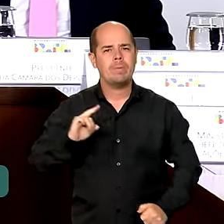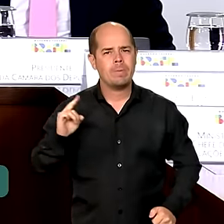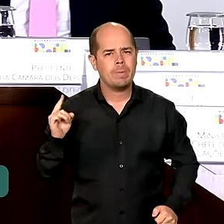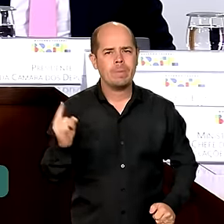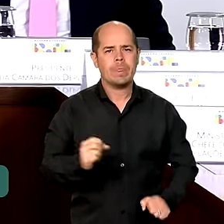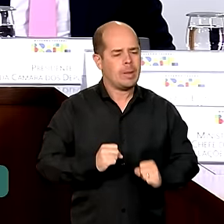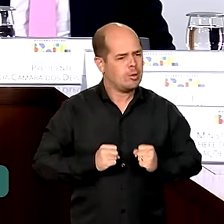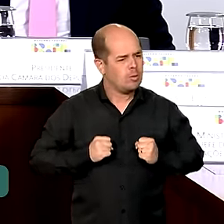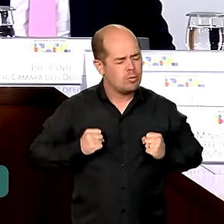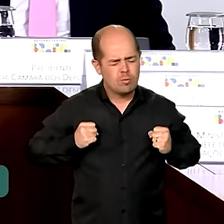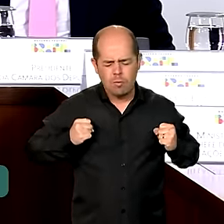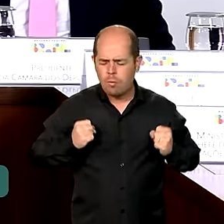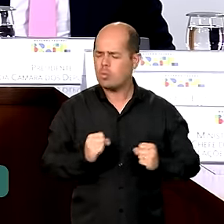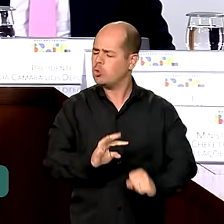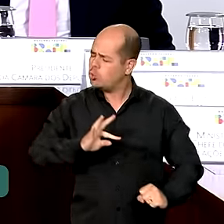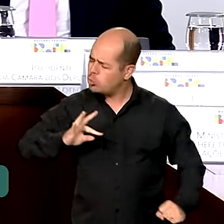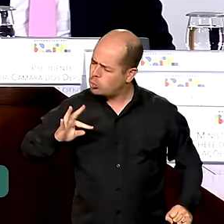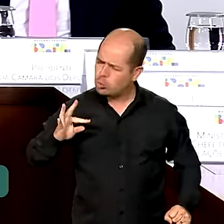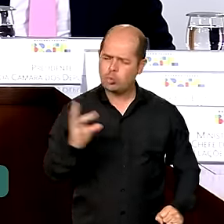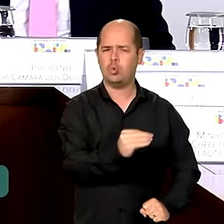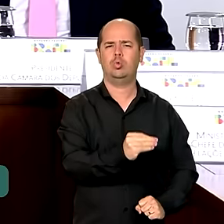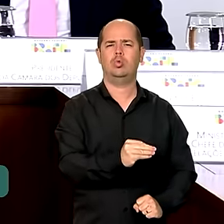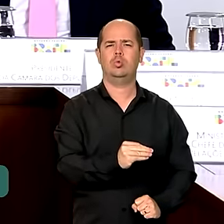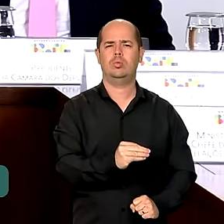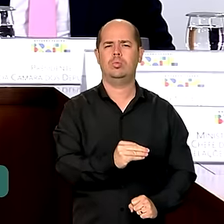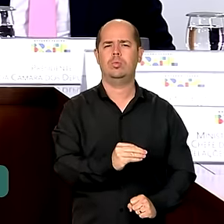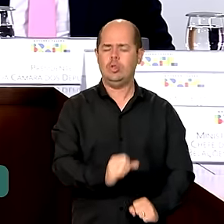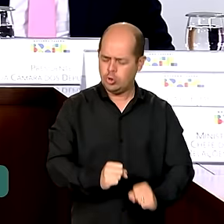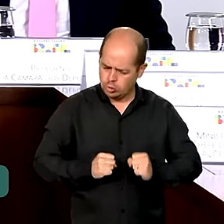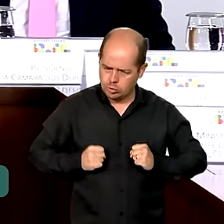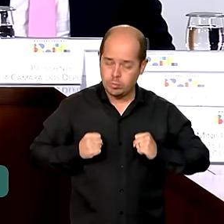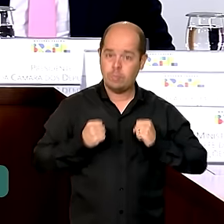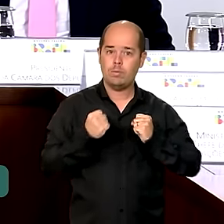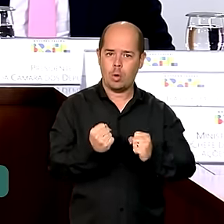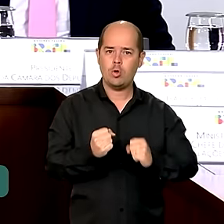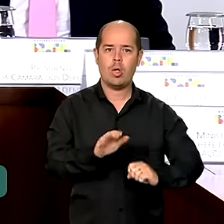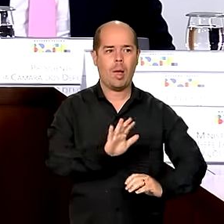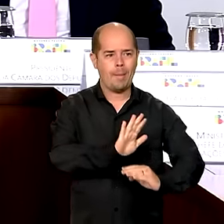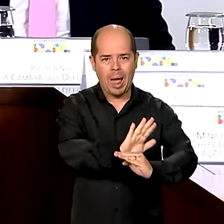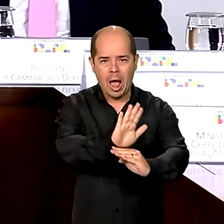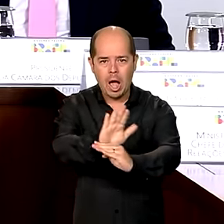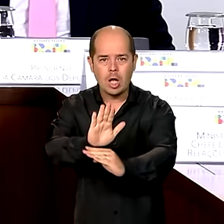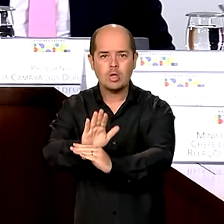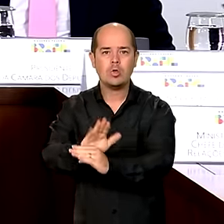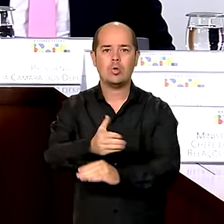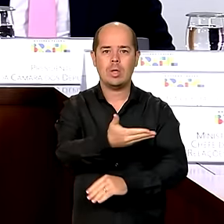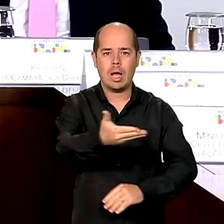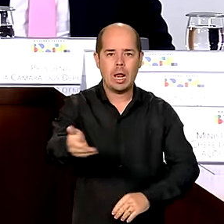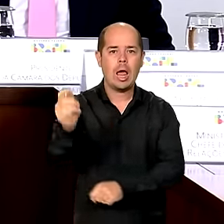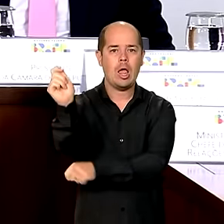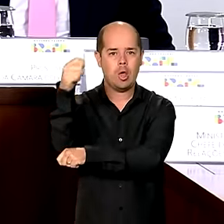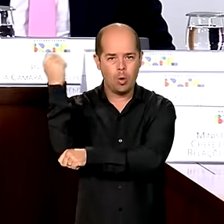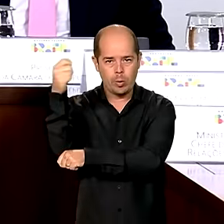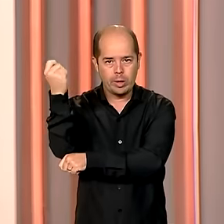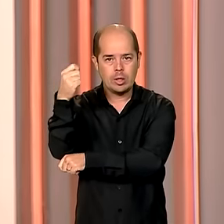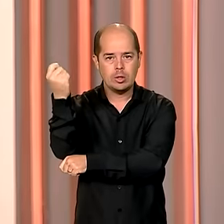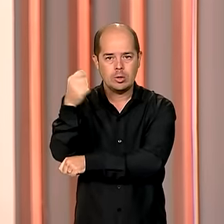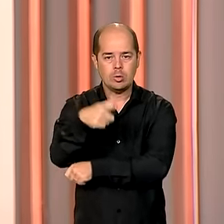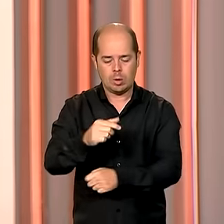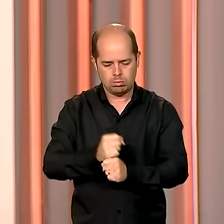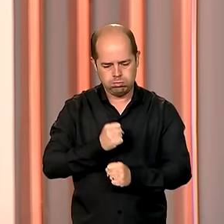que estiver ao nosso alcance para que a gente contribua com a recuperação do Estado do Rio Grande do Sul.